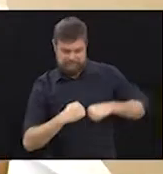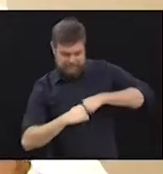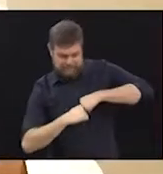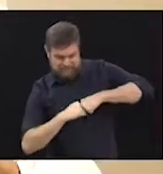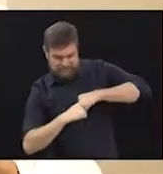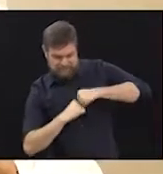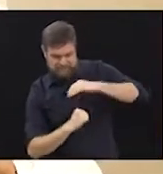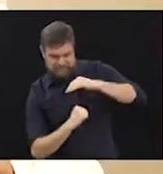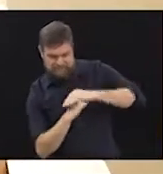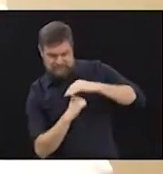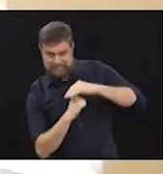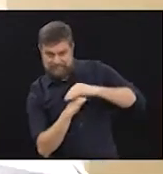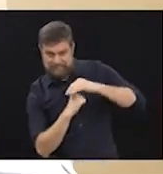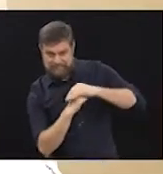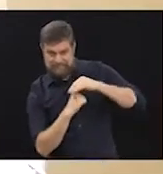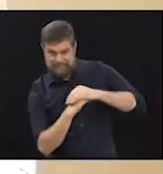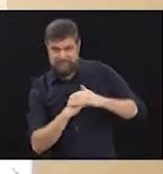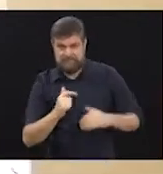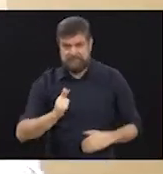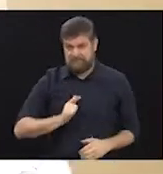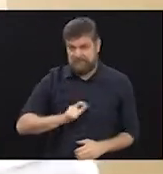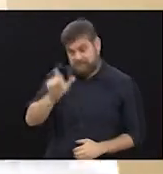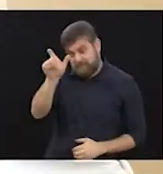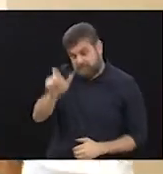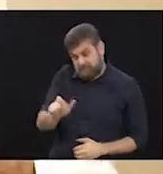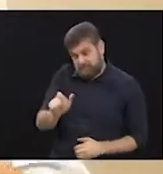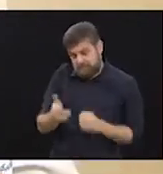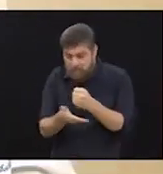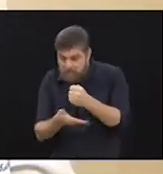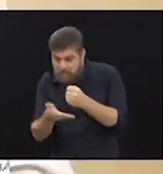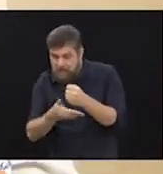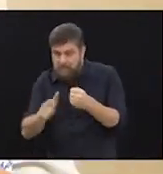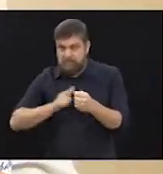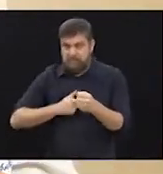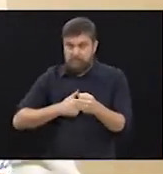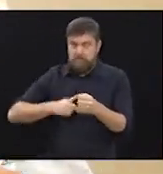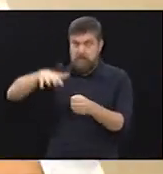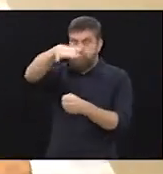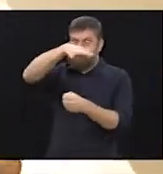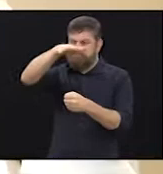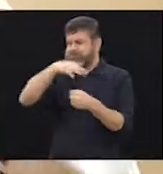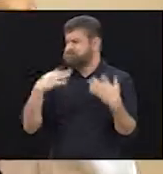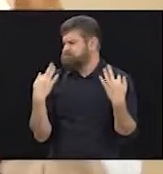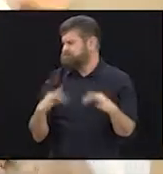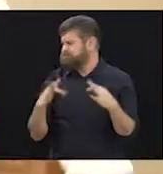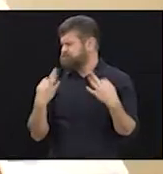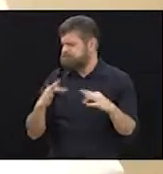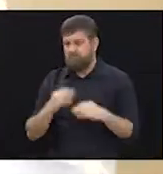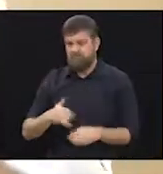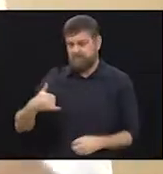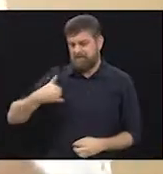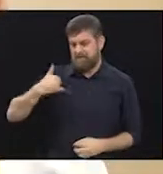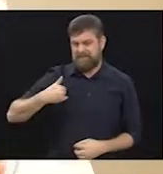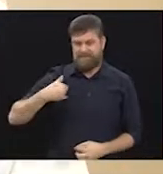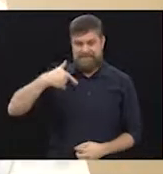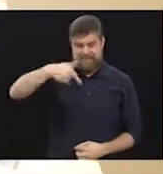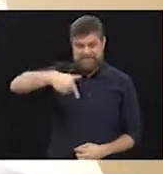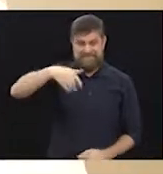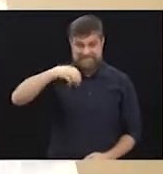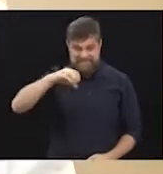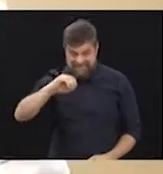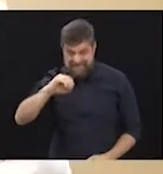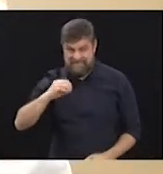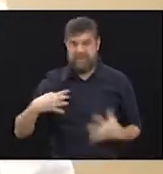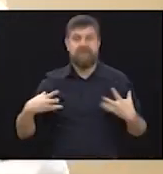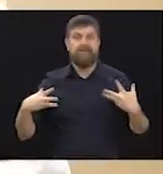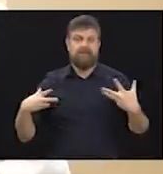o grau de apresentação. Quem tem um pouquinho mais, quem tem um pouquinho menos, né? Lá para os seus 70, 80 anos,